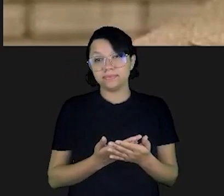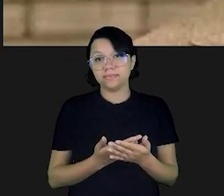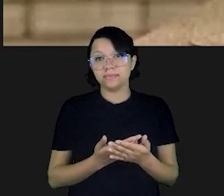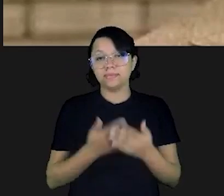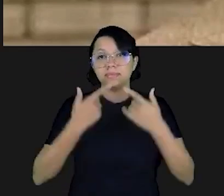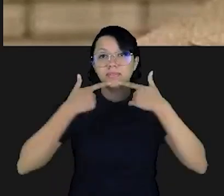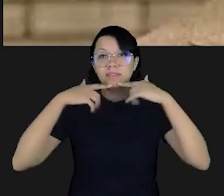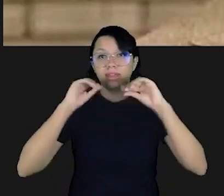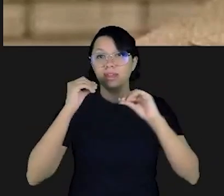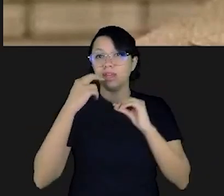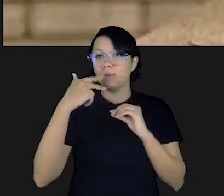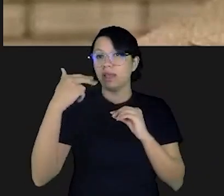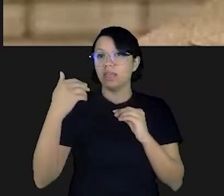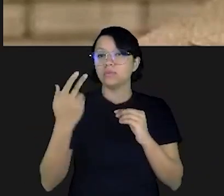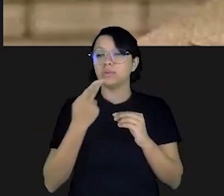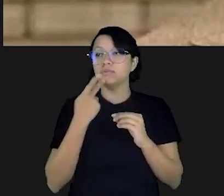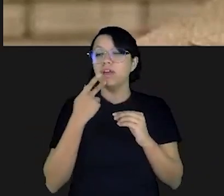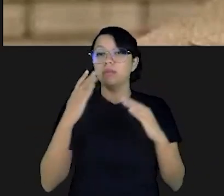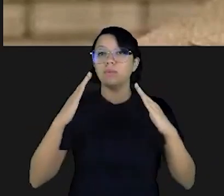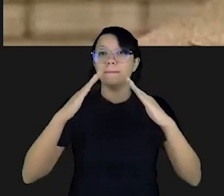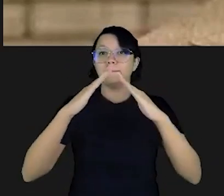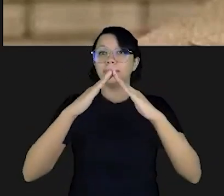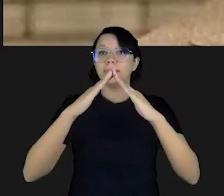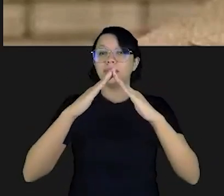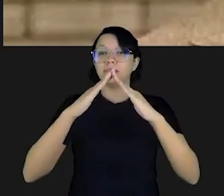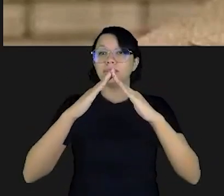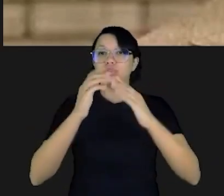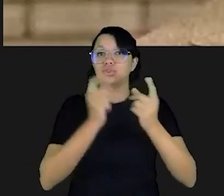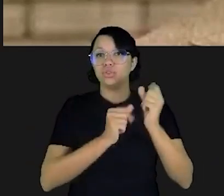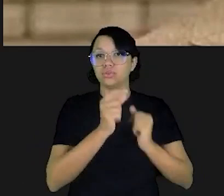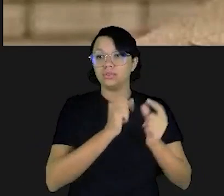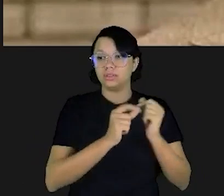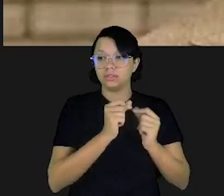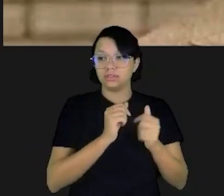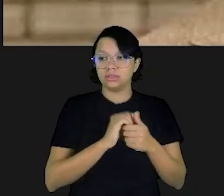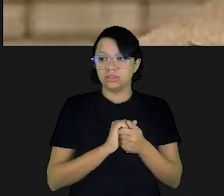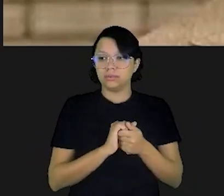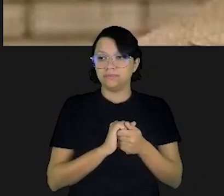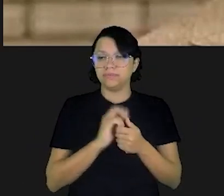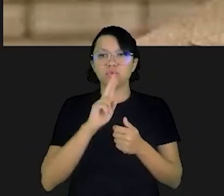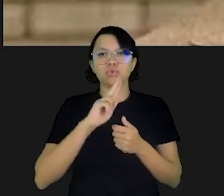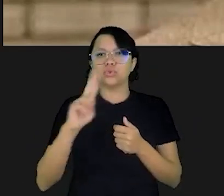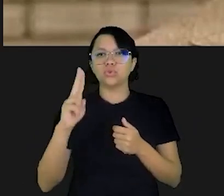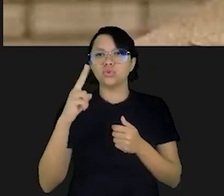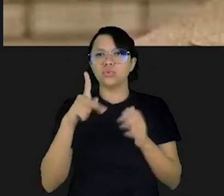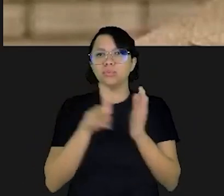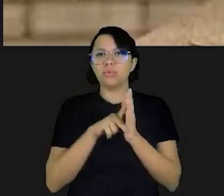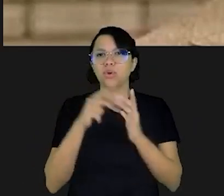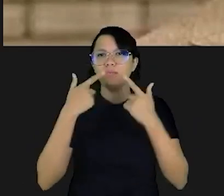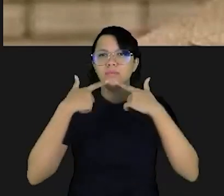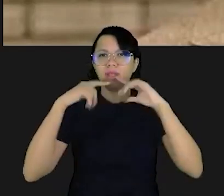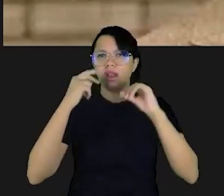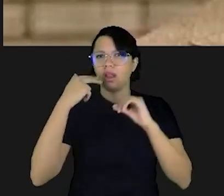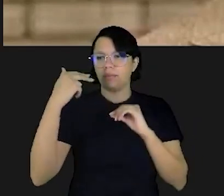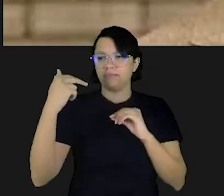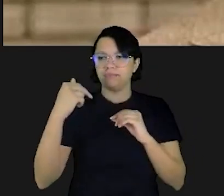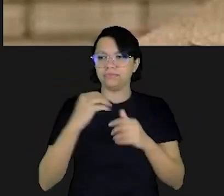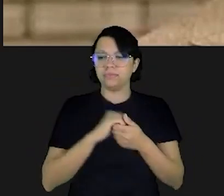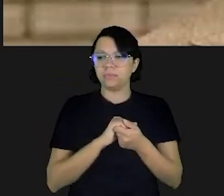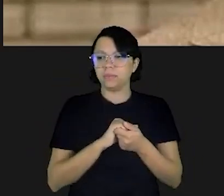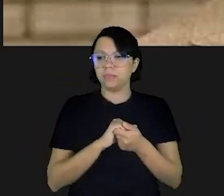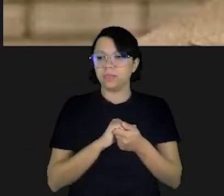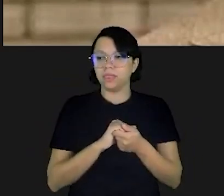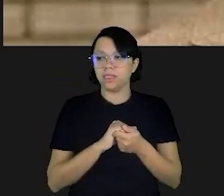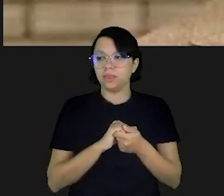inglesa, quando nós falamos de pirâmide financeira, a gente fala de Ponzi Scheme. Esse Ponzi vem